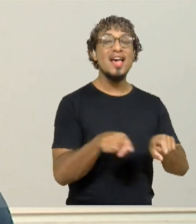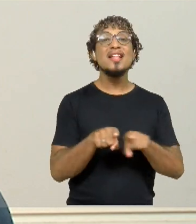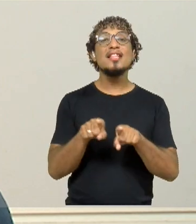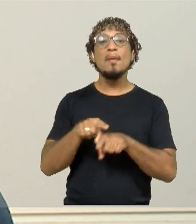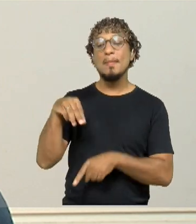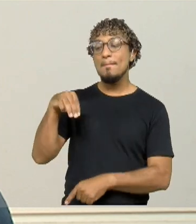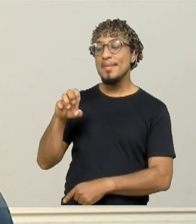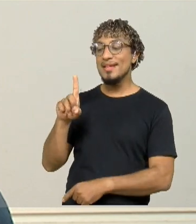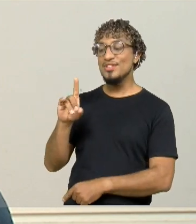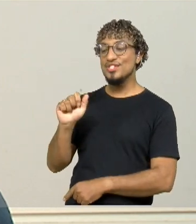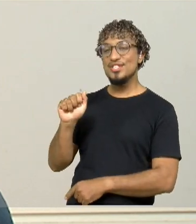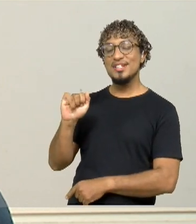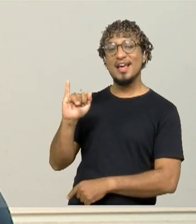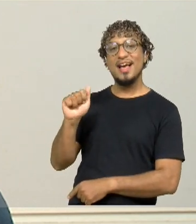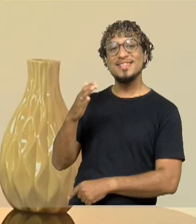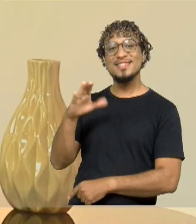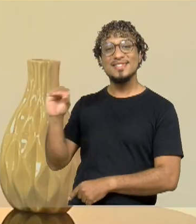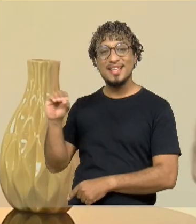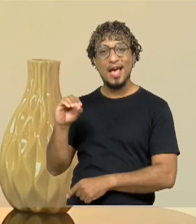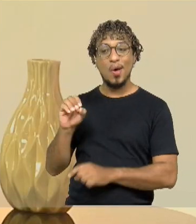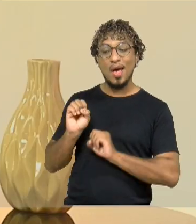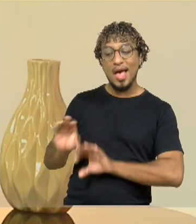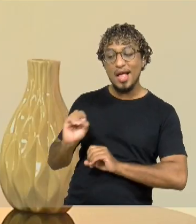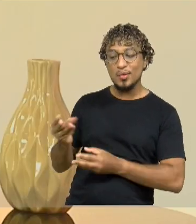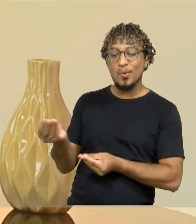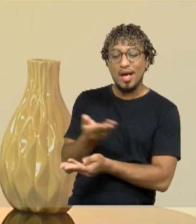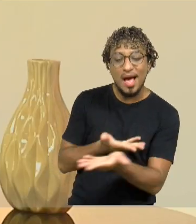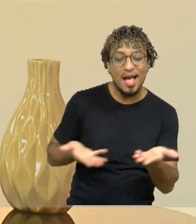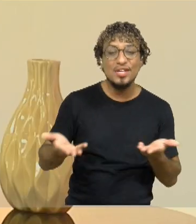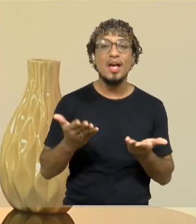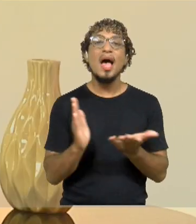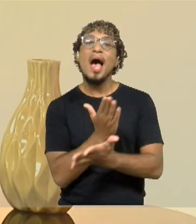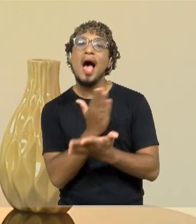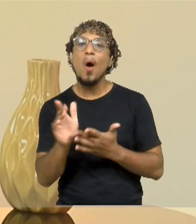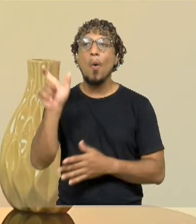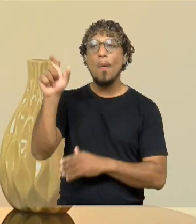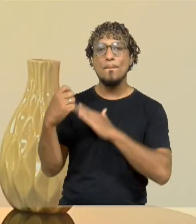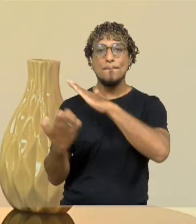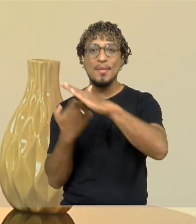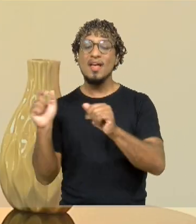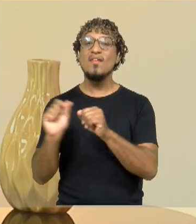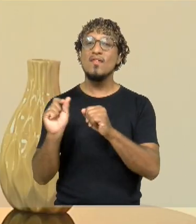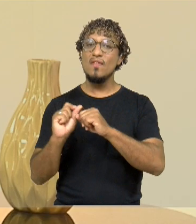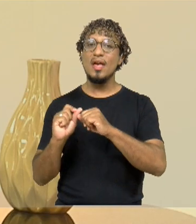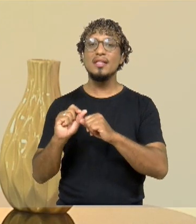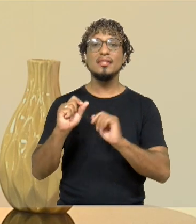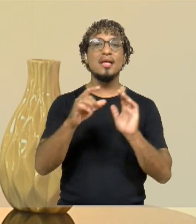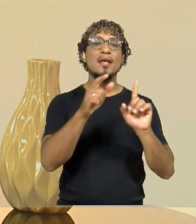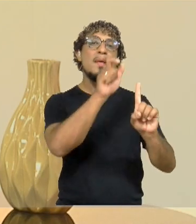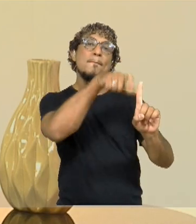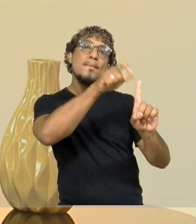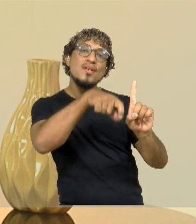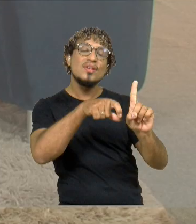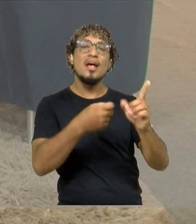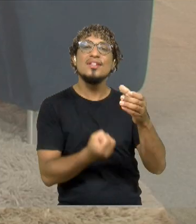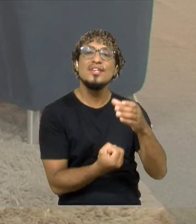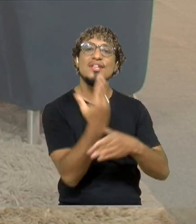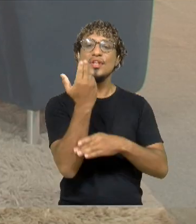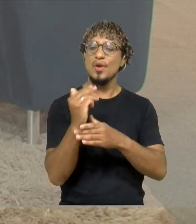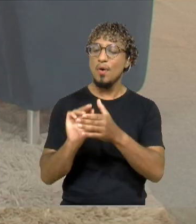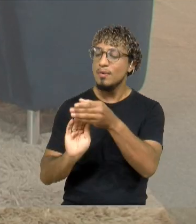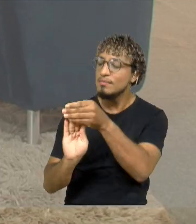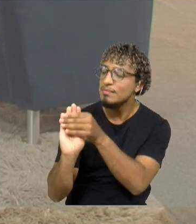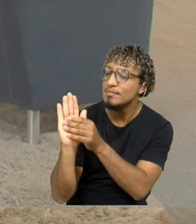Os personagens dos filmes, uma empresa fez fantoches desses personagens, as crianças interagiram. Foi muito legal, né?